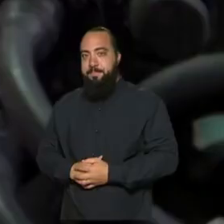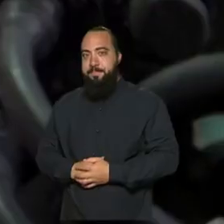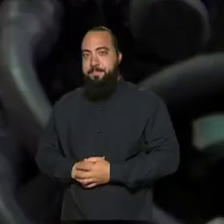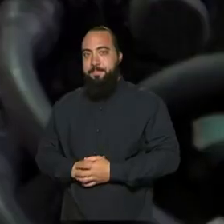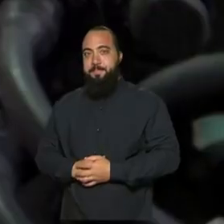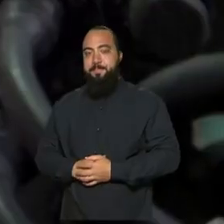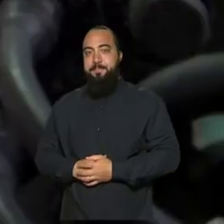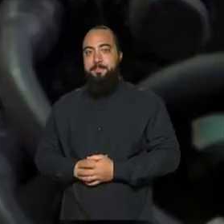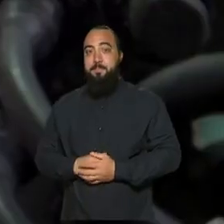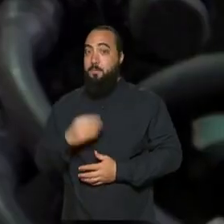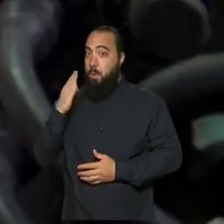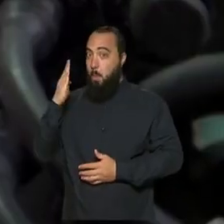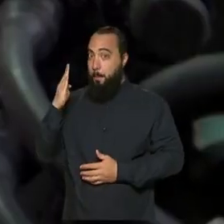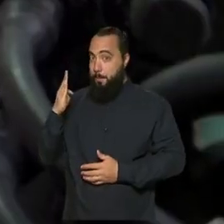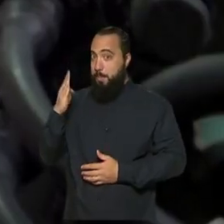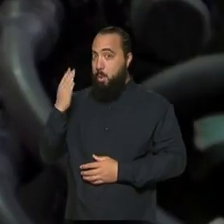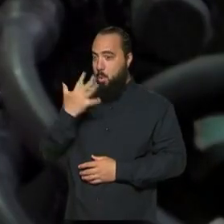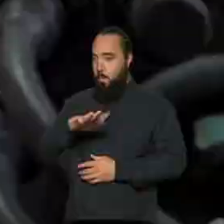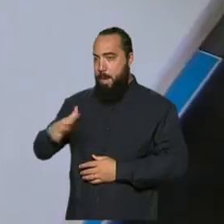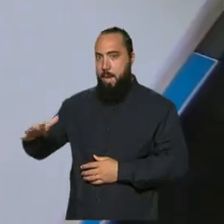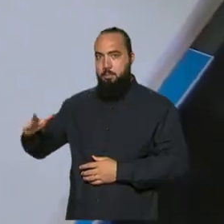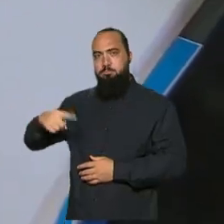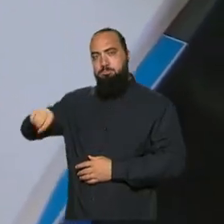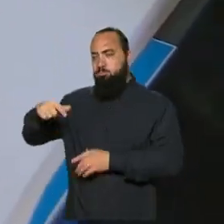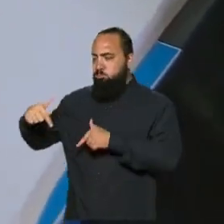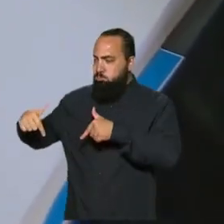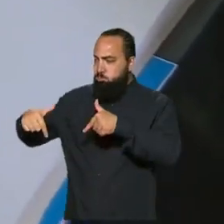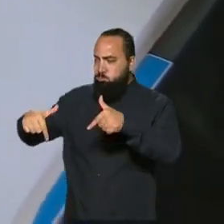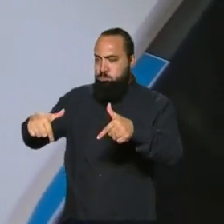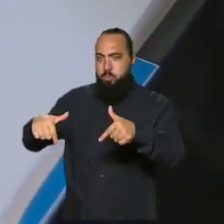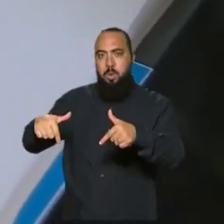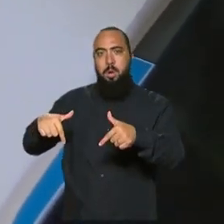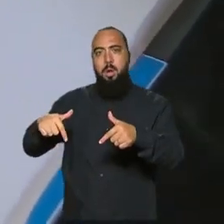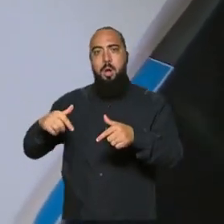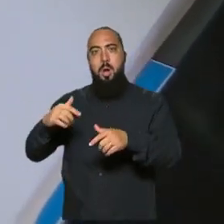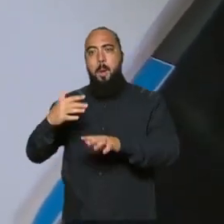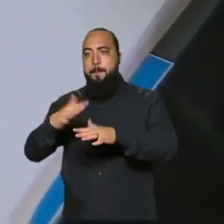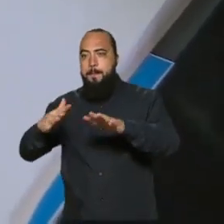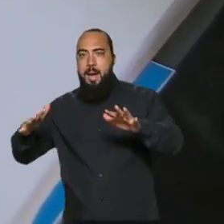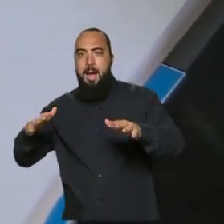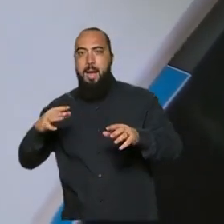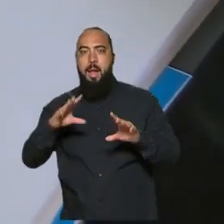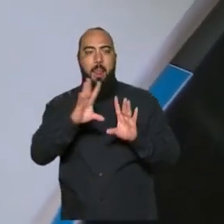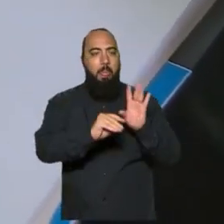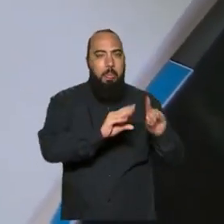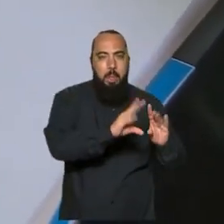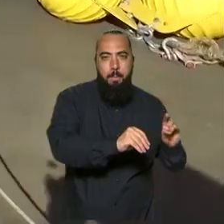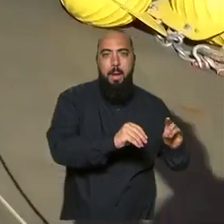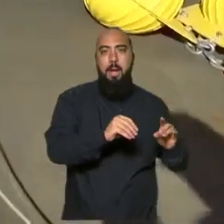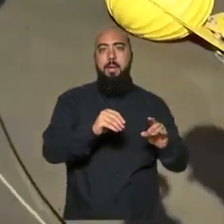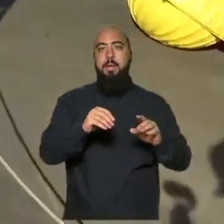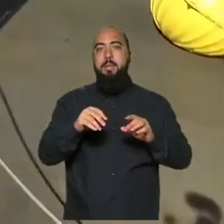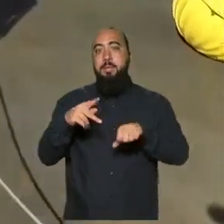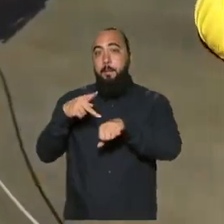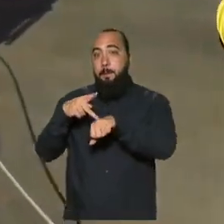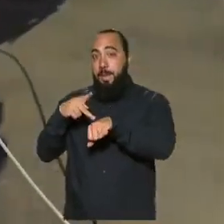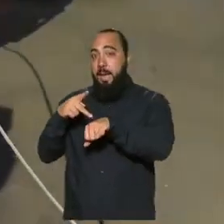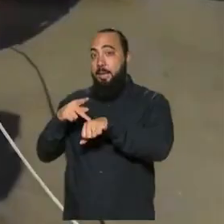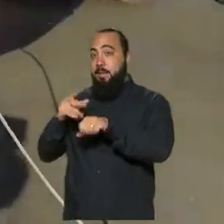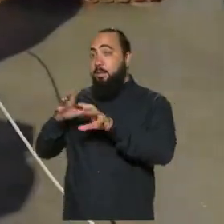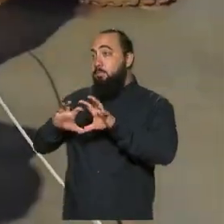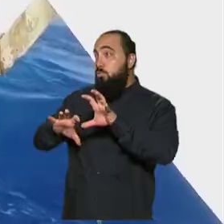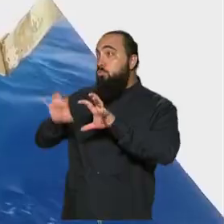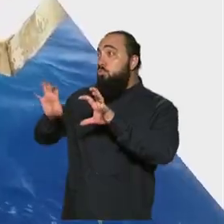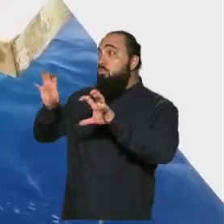Os biólogos marinhos podem atuar não só nos mares, como em mangues, recifes e costões. Entre os principais